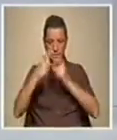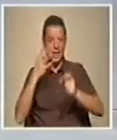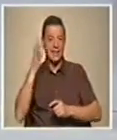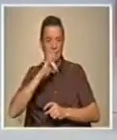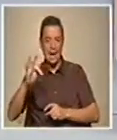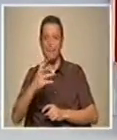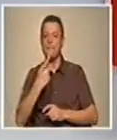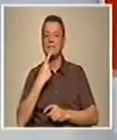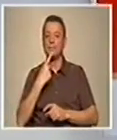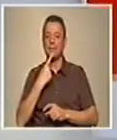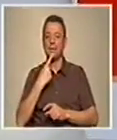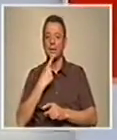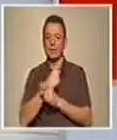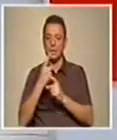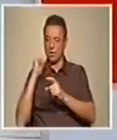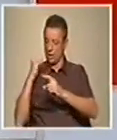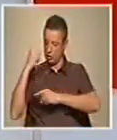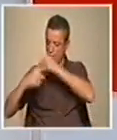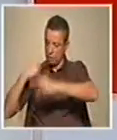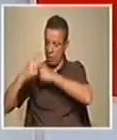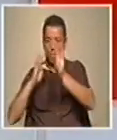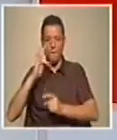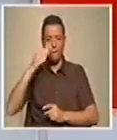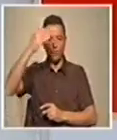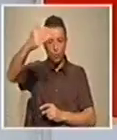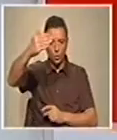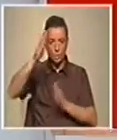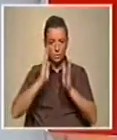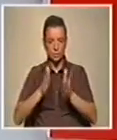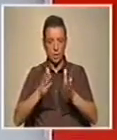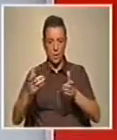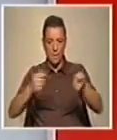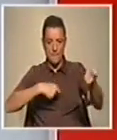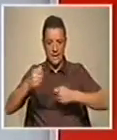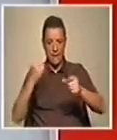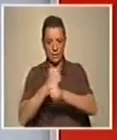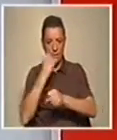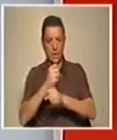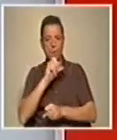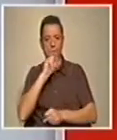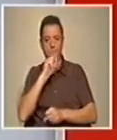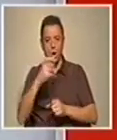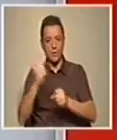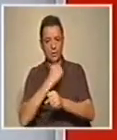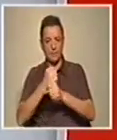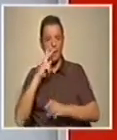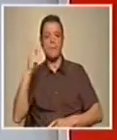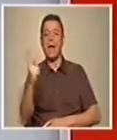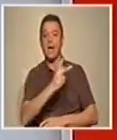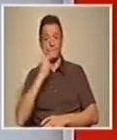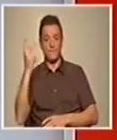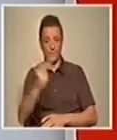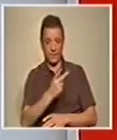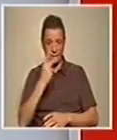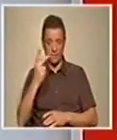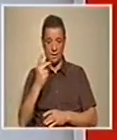perceber se as gerações futuras, as gerações que estão já aí a caminho do mercado de trabalho, alguma vez poderão ter um emprego para a vida. O emprego é cada vez